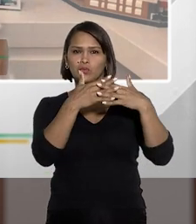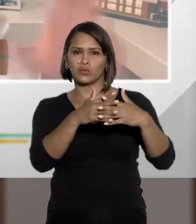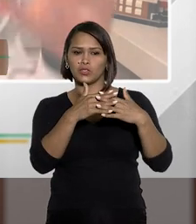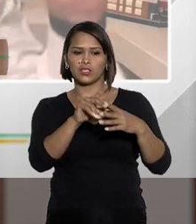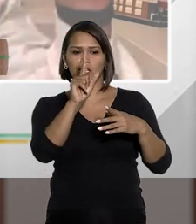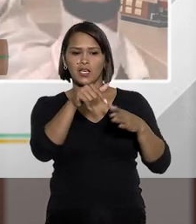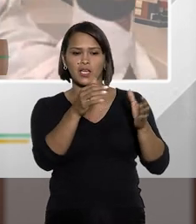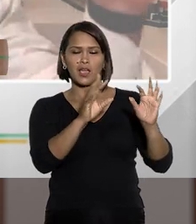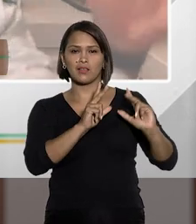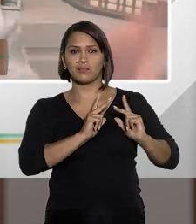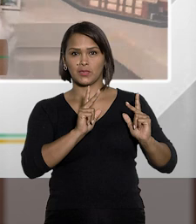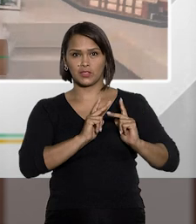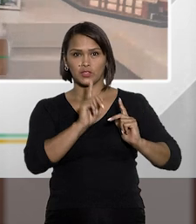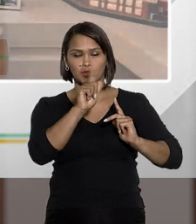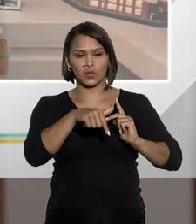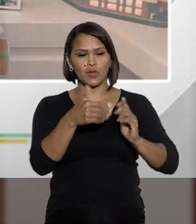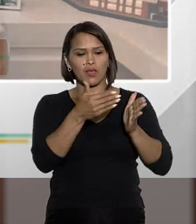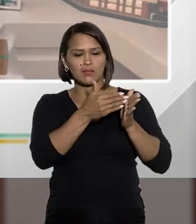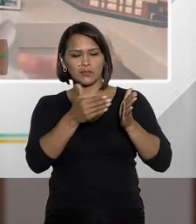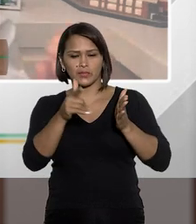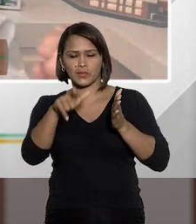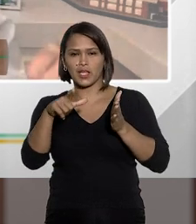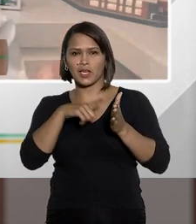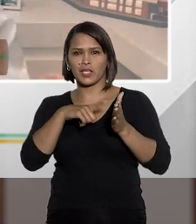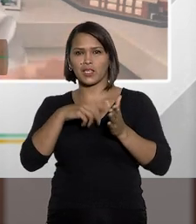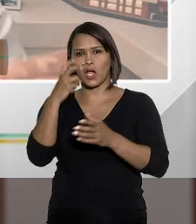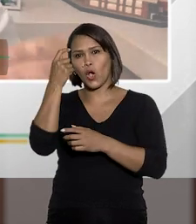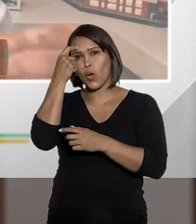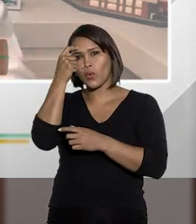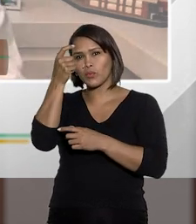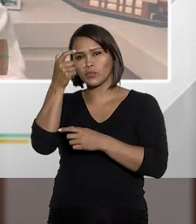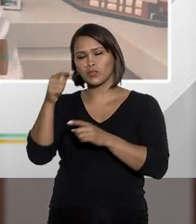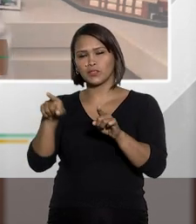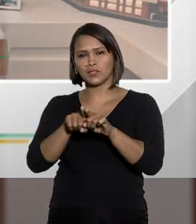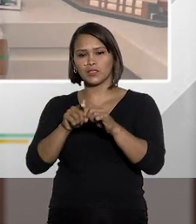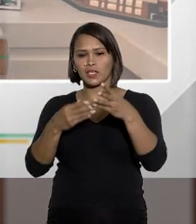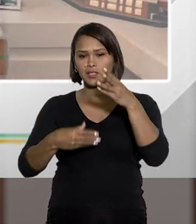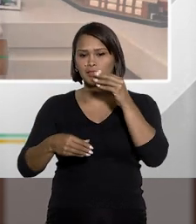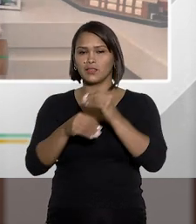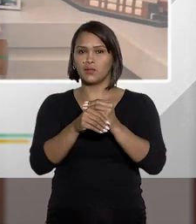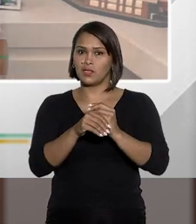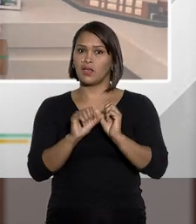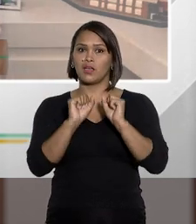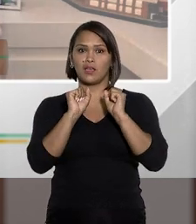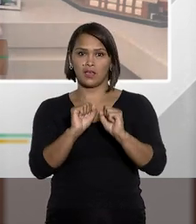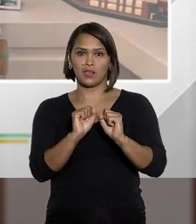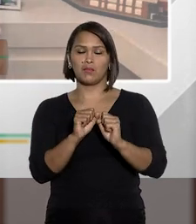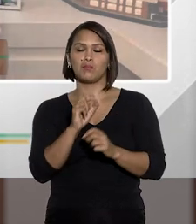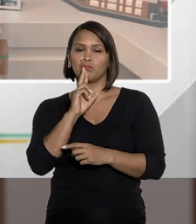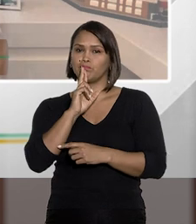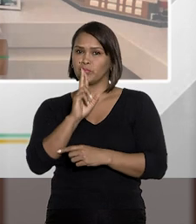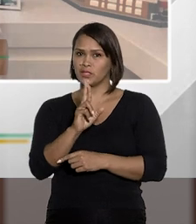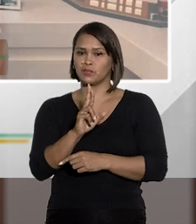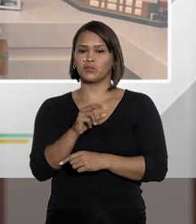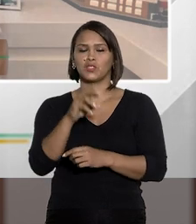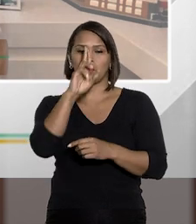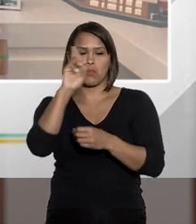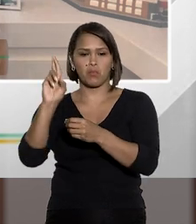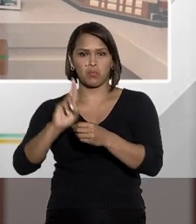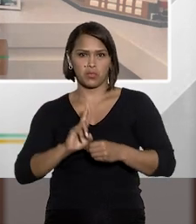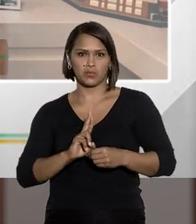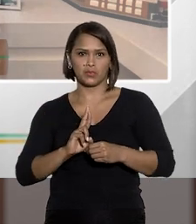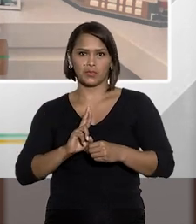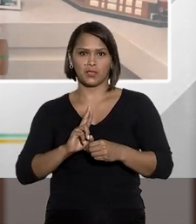o estranhos, que é esse particular, desde que ele tenha consciência dessa elementar, ele pode, sim, responder